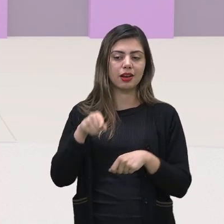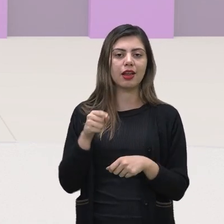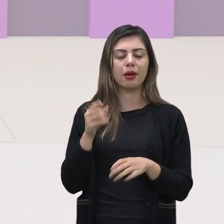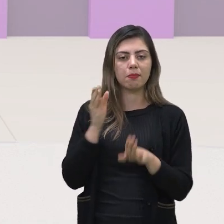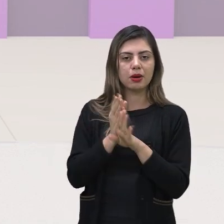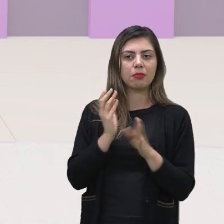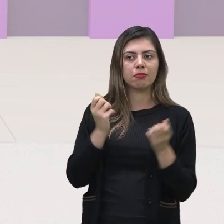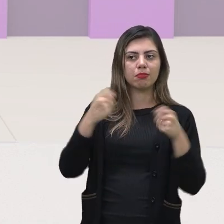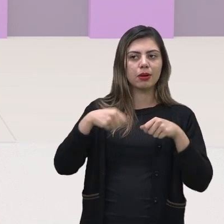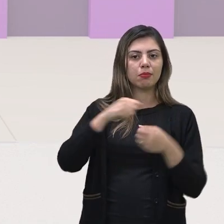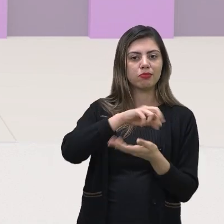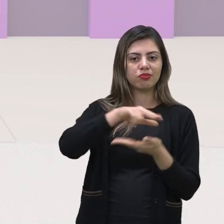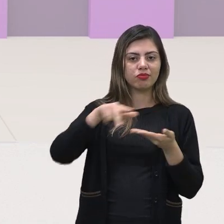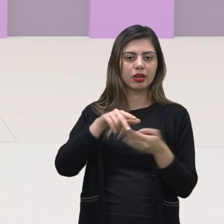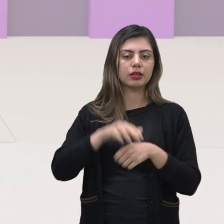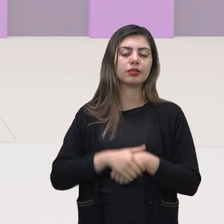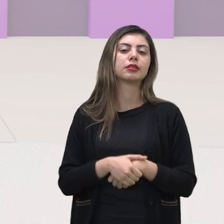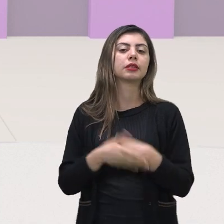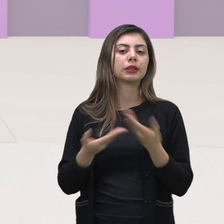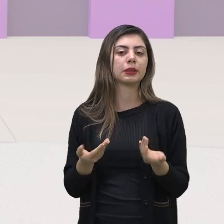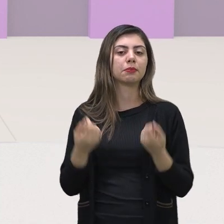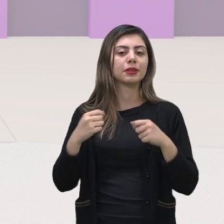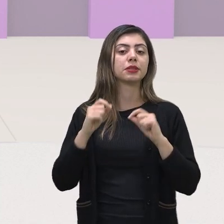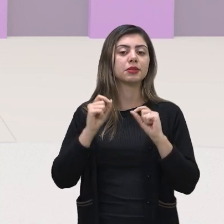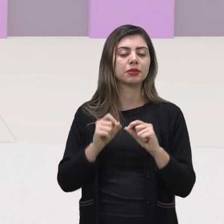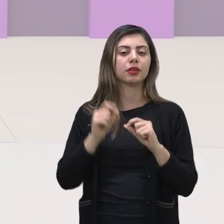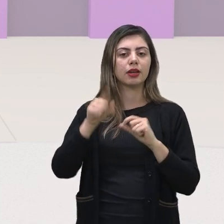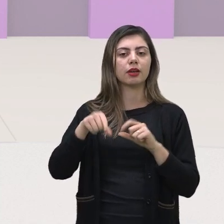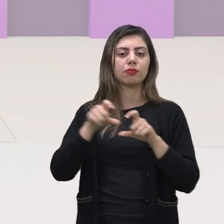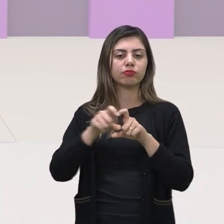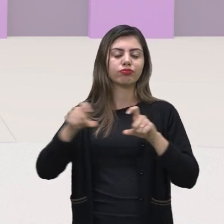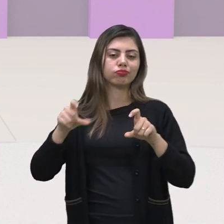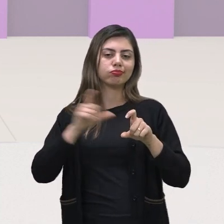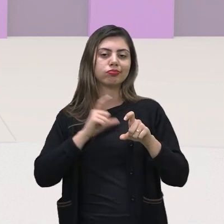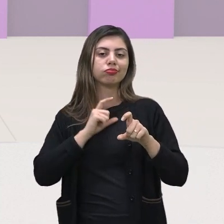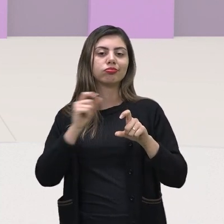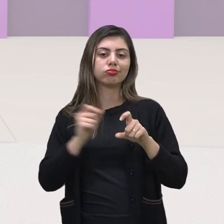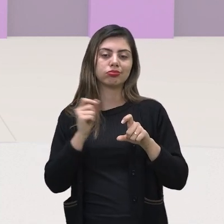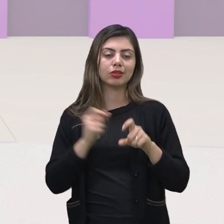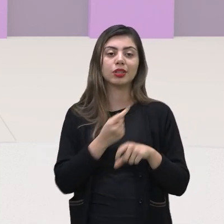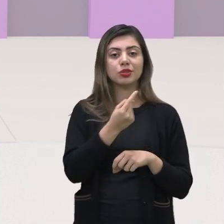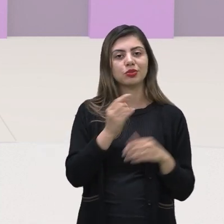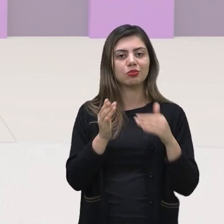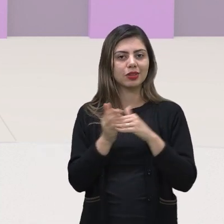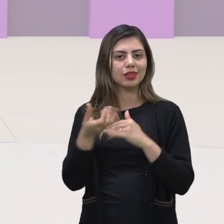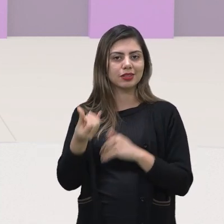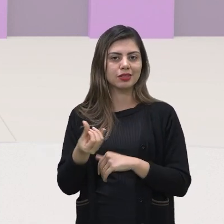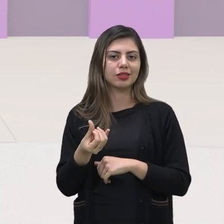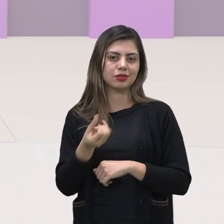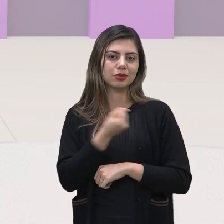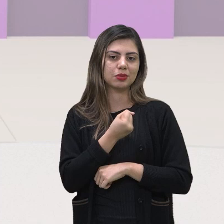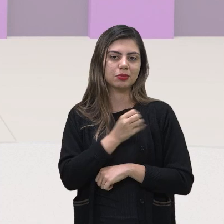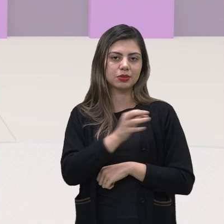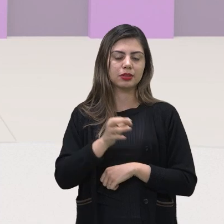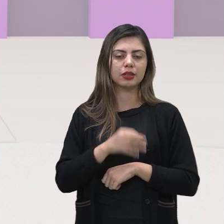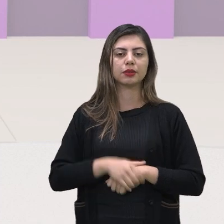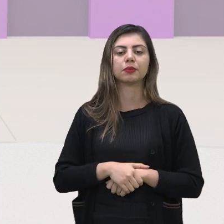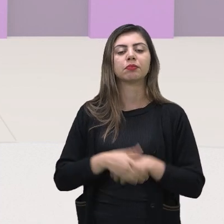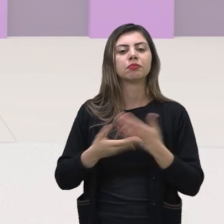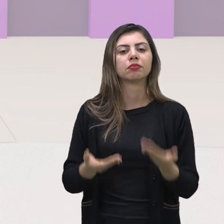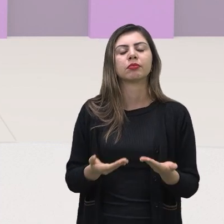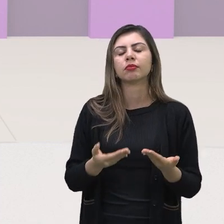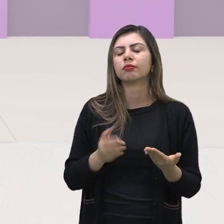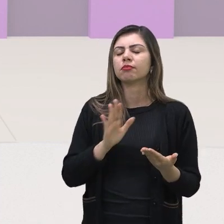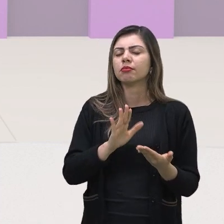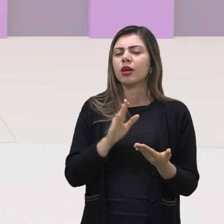probabilidade é justamente o espaço amostral formado de 1 até 6 tá bom agora como é